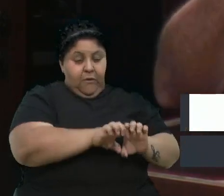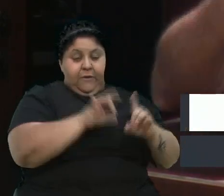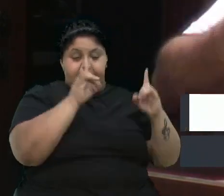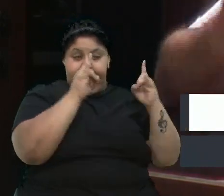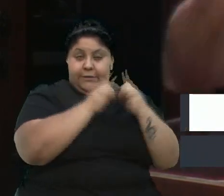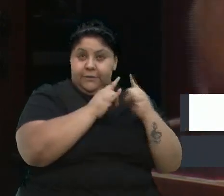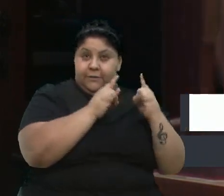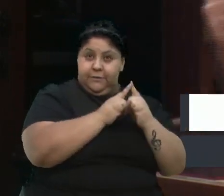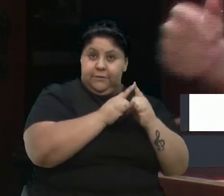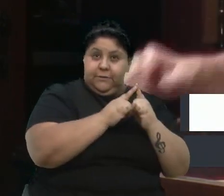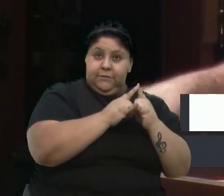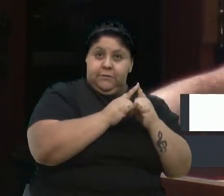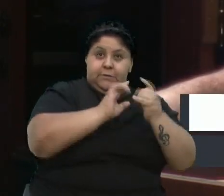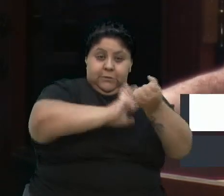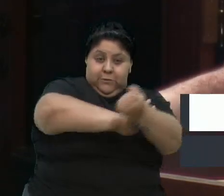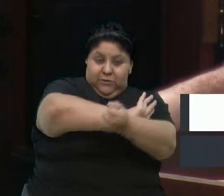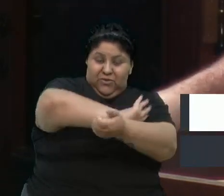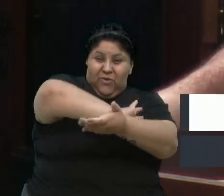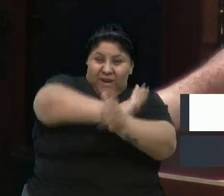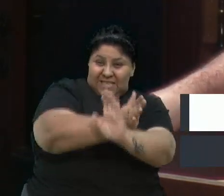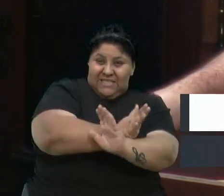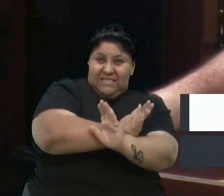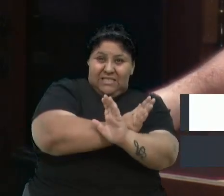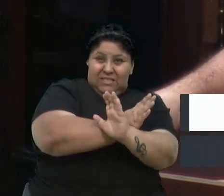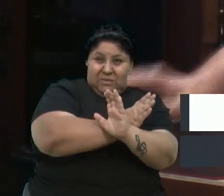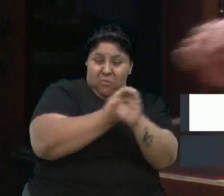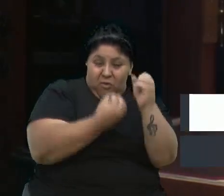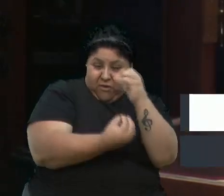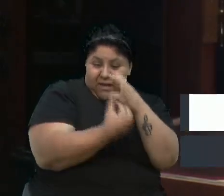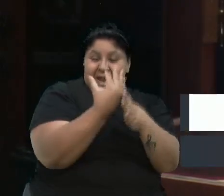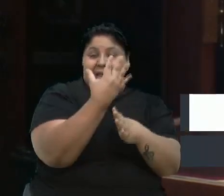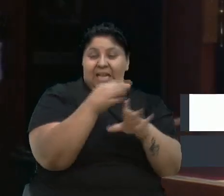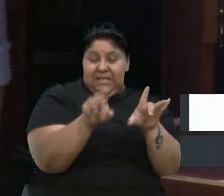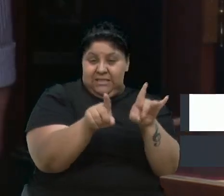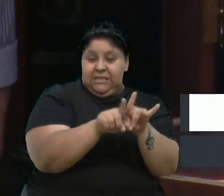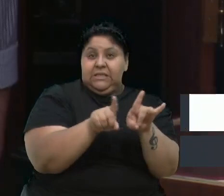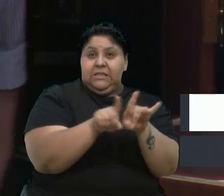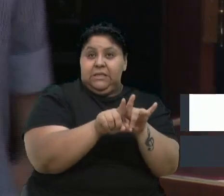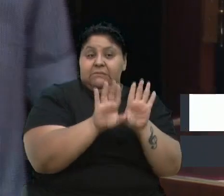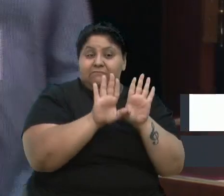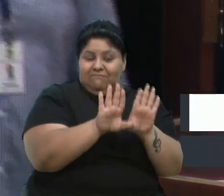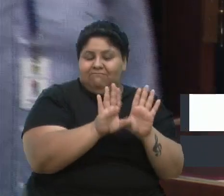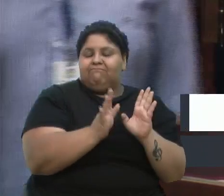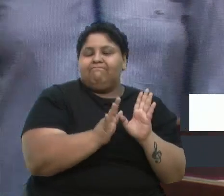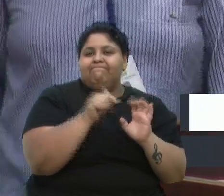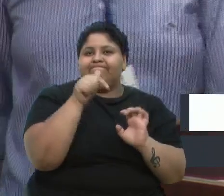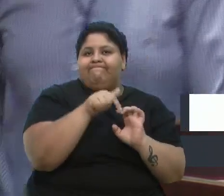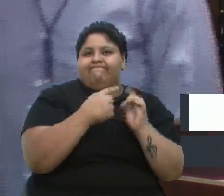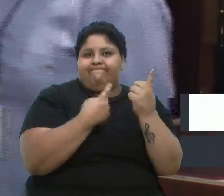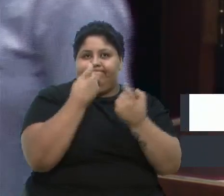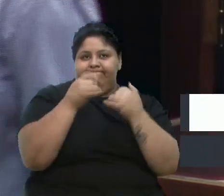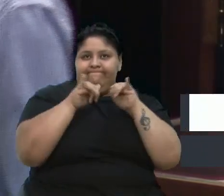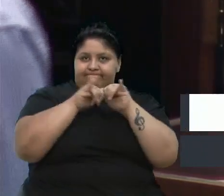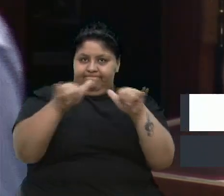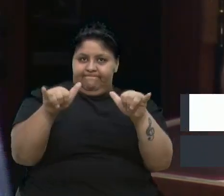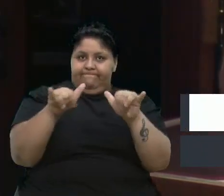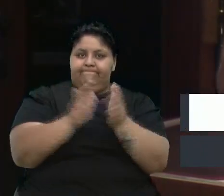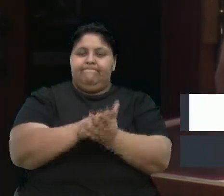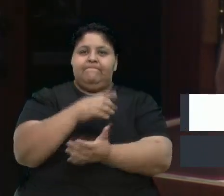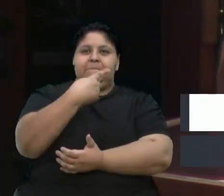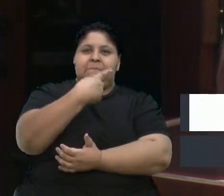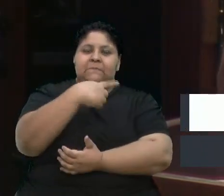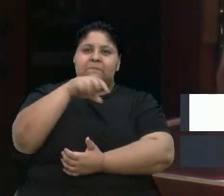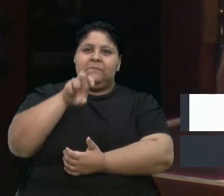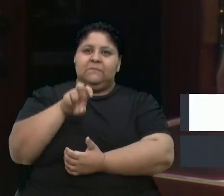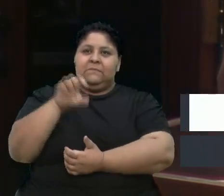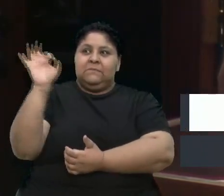e o racismo recreativo se mantêm. E aqui alguns dados. 75